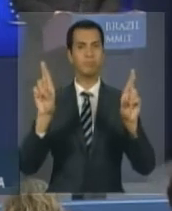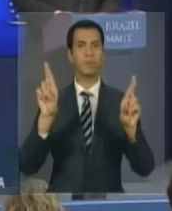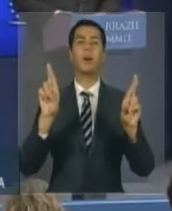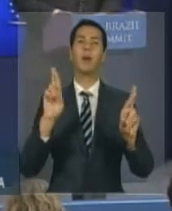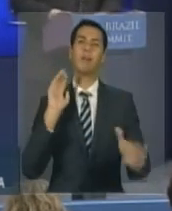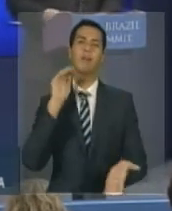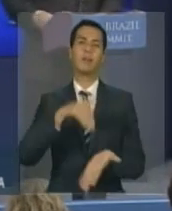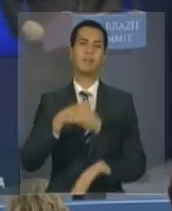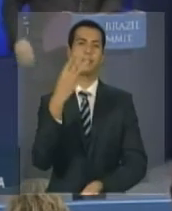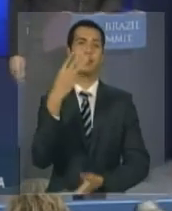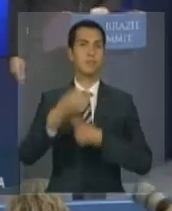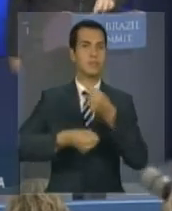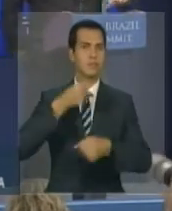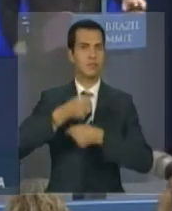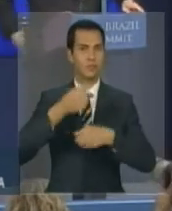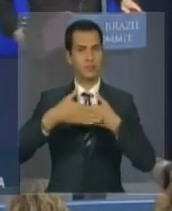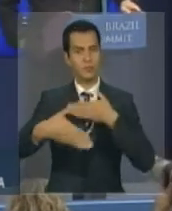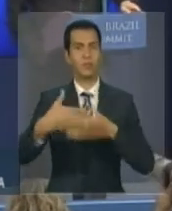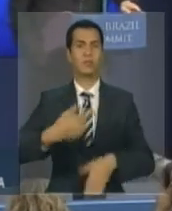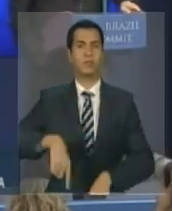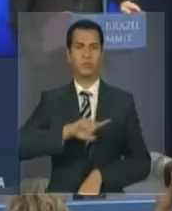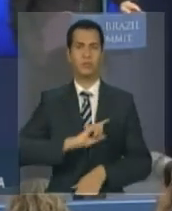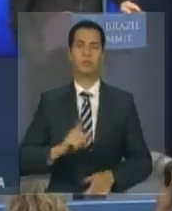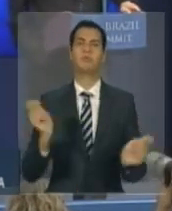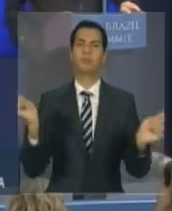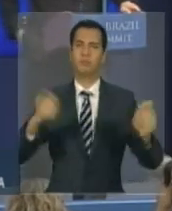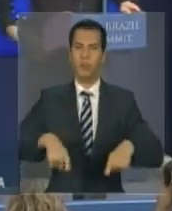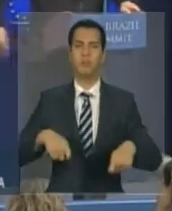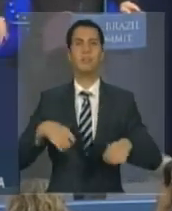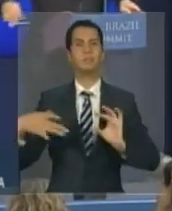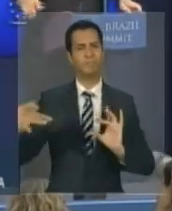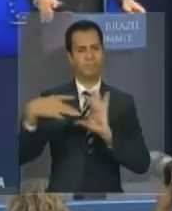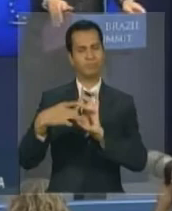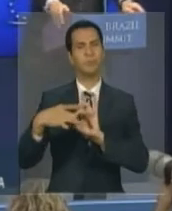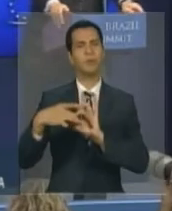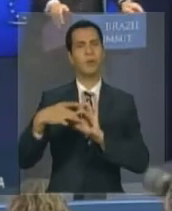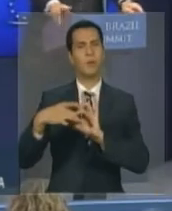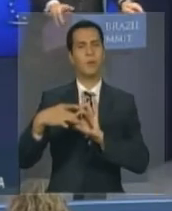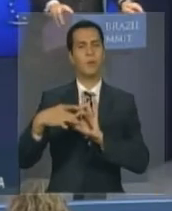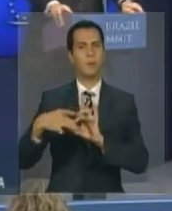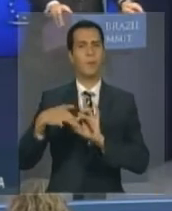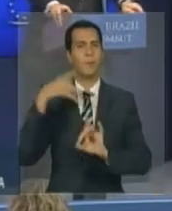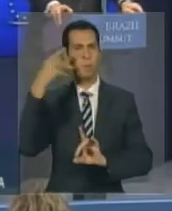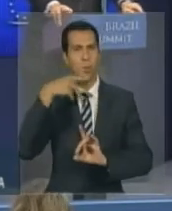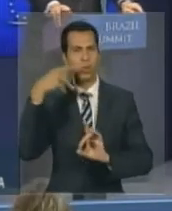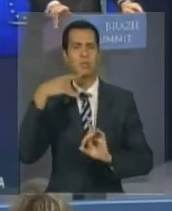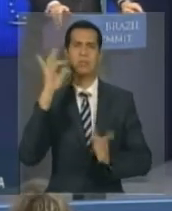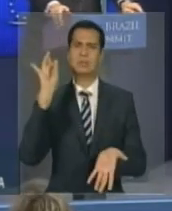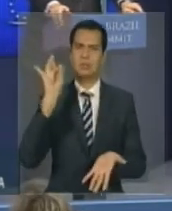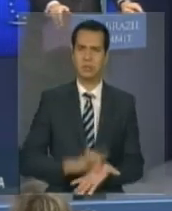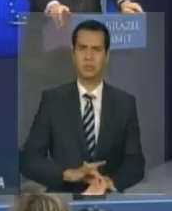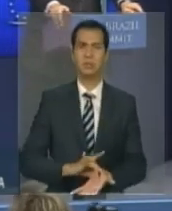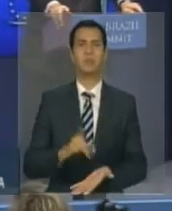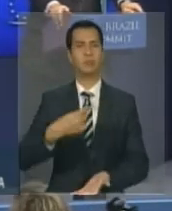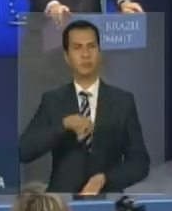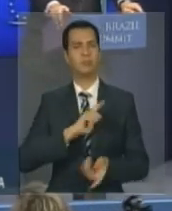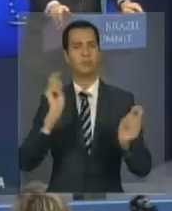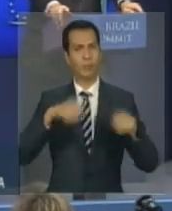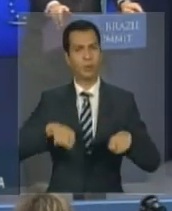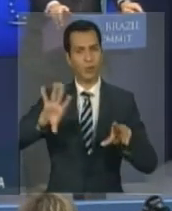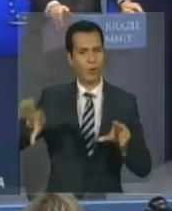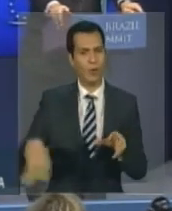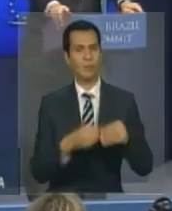capazes de desenvolver uma parceria política real e que irá complementar as nossas relações